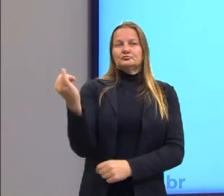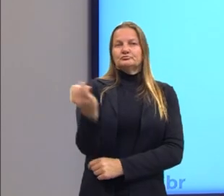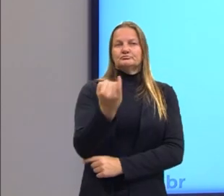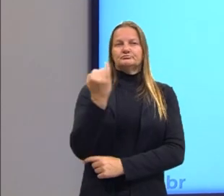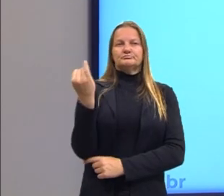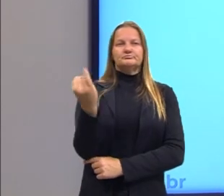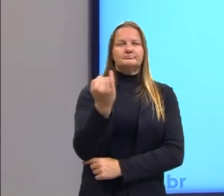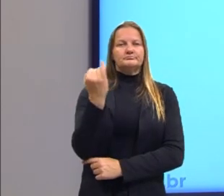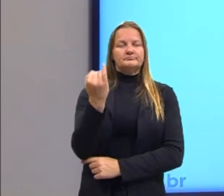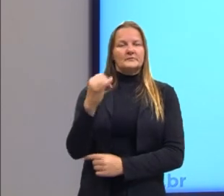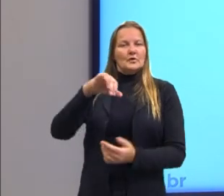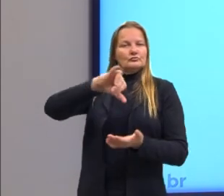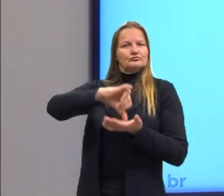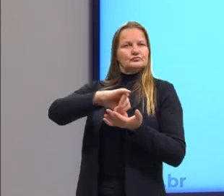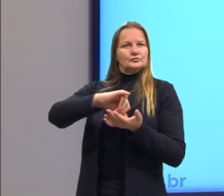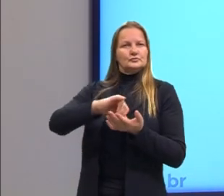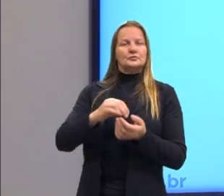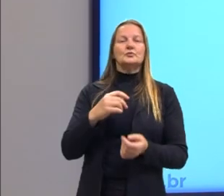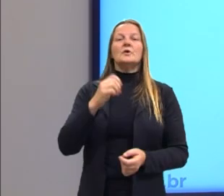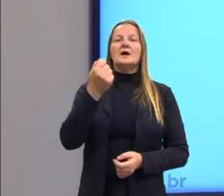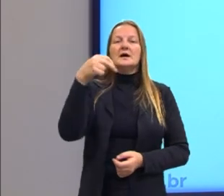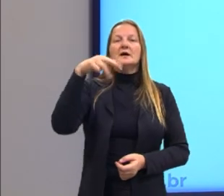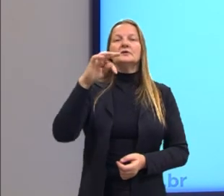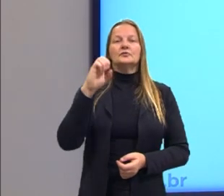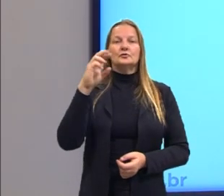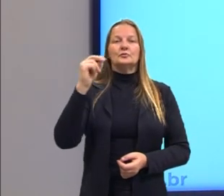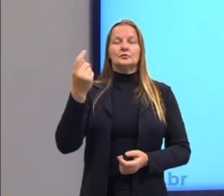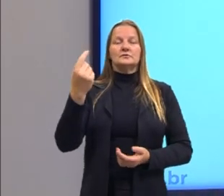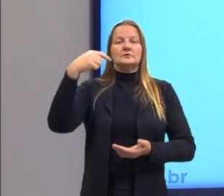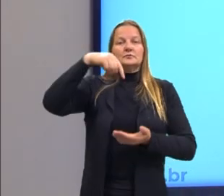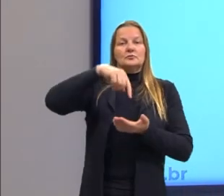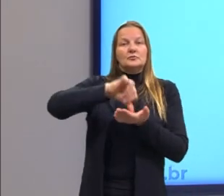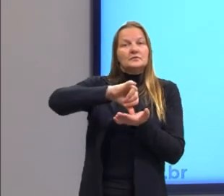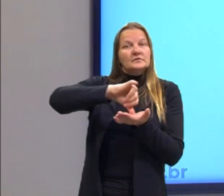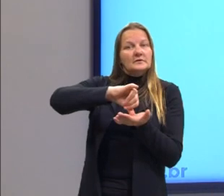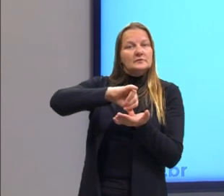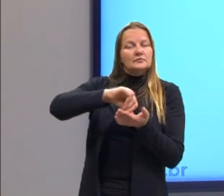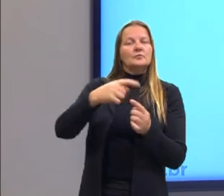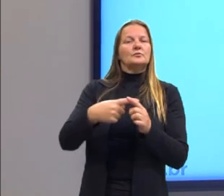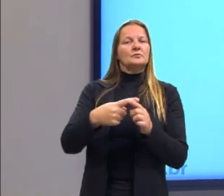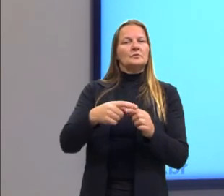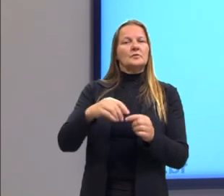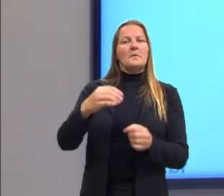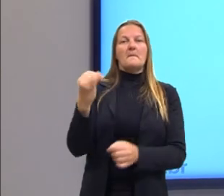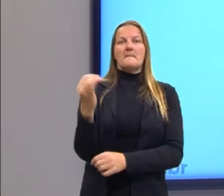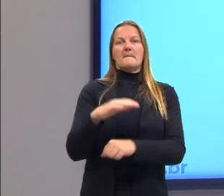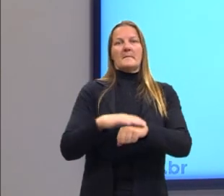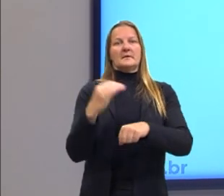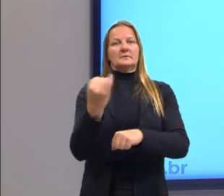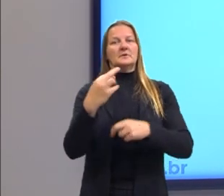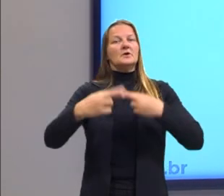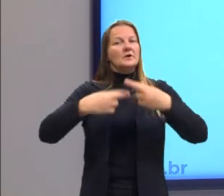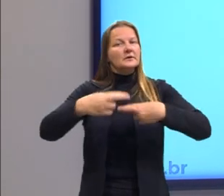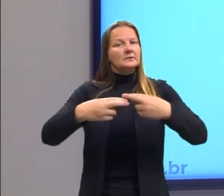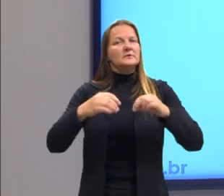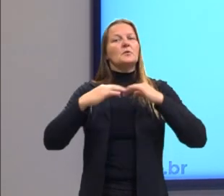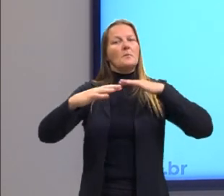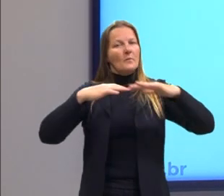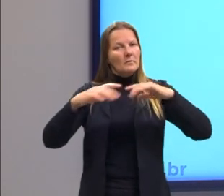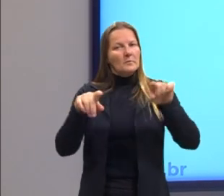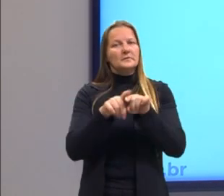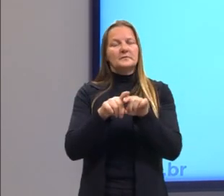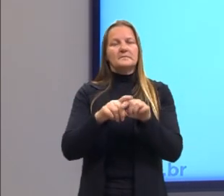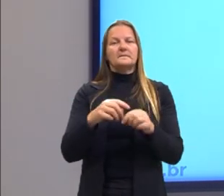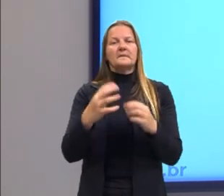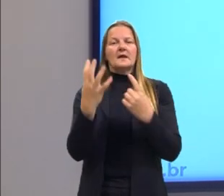humano passa a ser o centro, o antropocentrismo, e não mais o teocentrismo. E o Renascimento é um movimento muito relacionado à questão